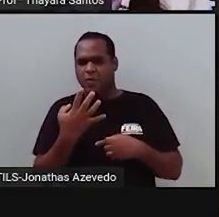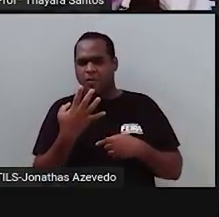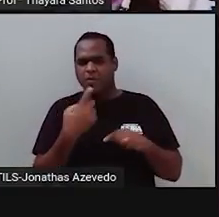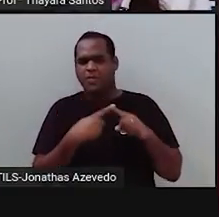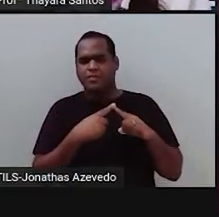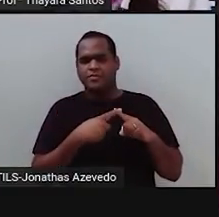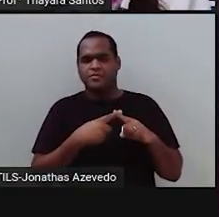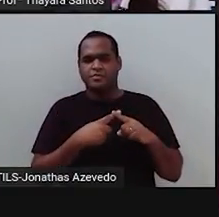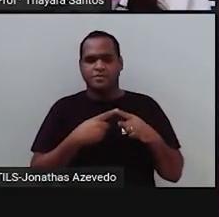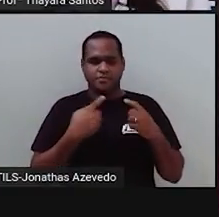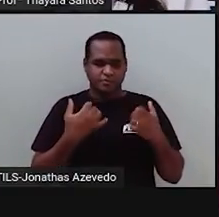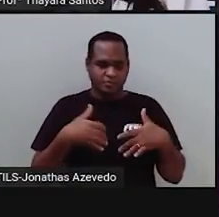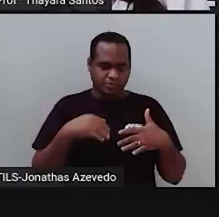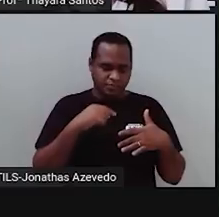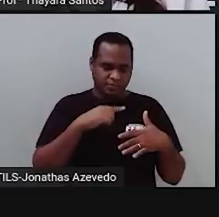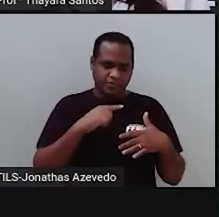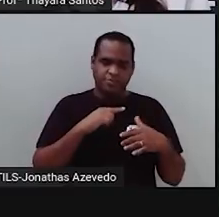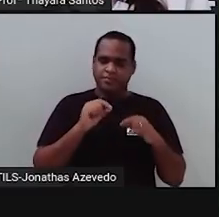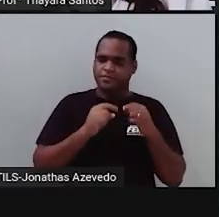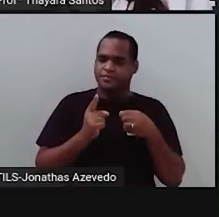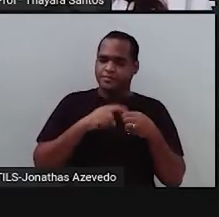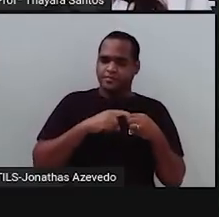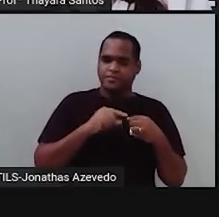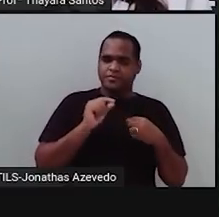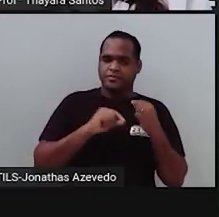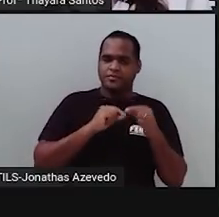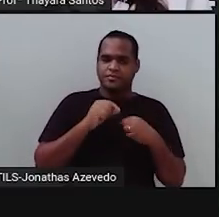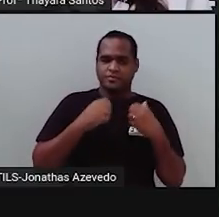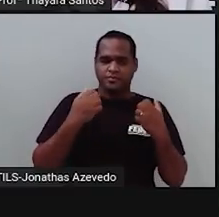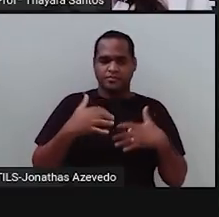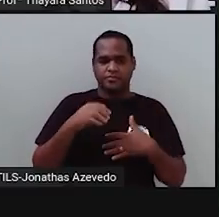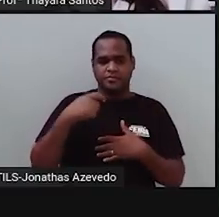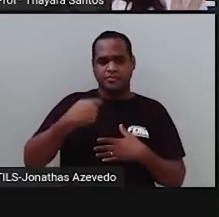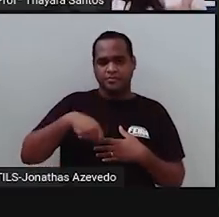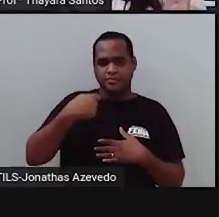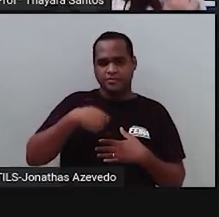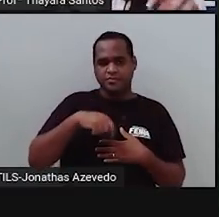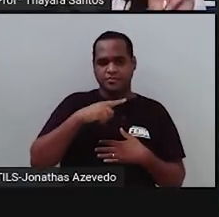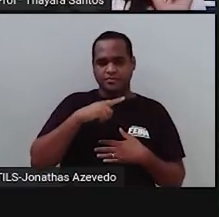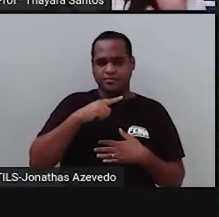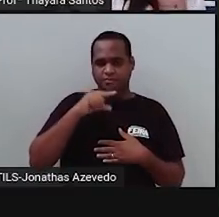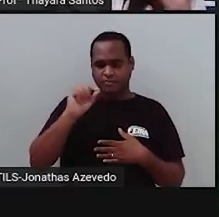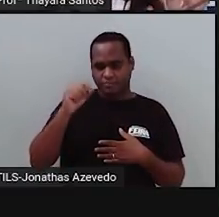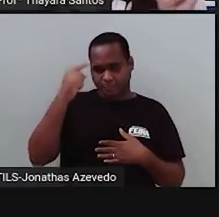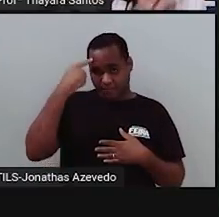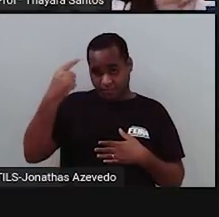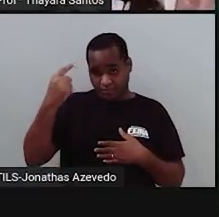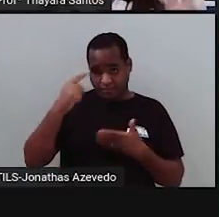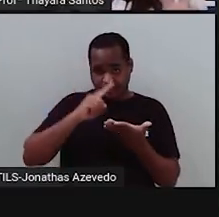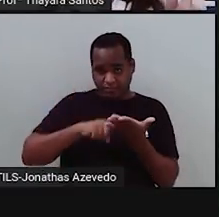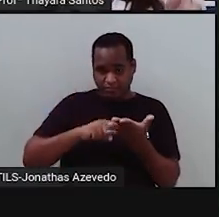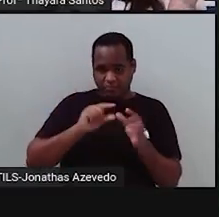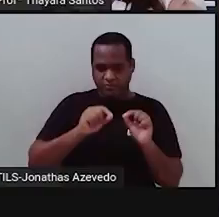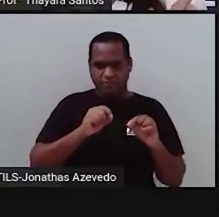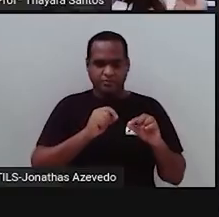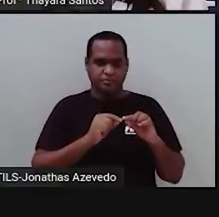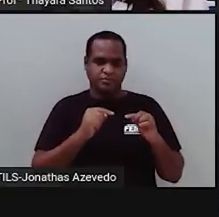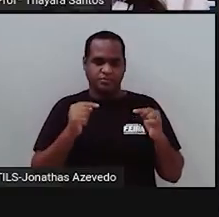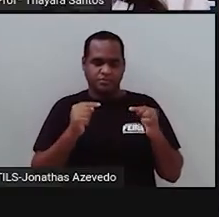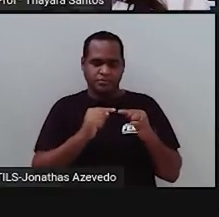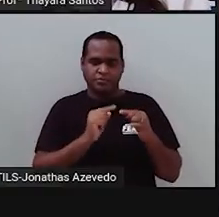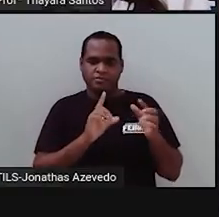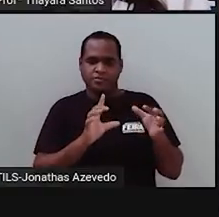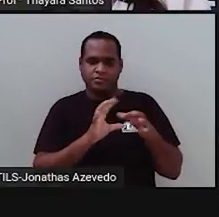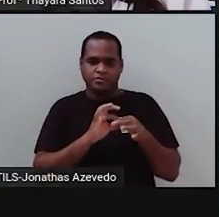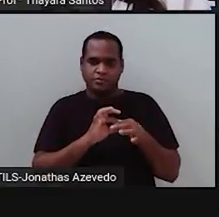Porque vamos voltar aqui para vocês entenderem. Ele precisa pegar, fazer uma combinação que tenha um alelo para cada característica.